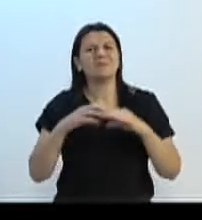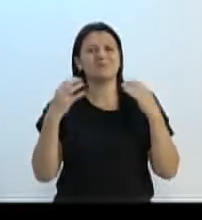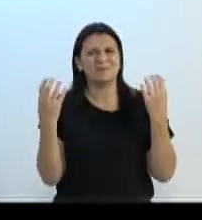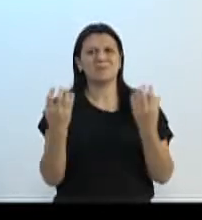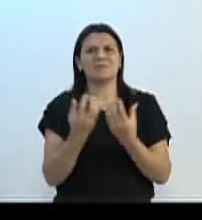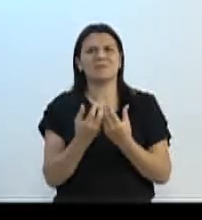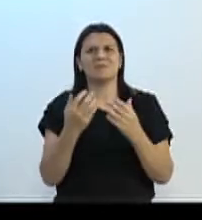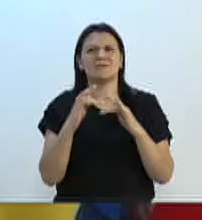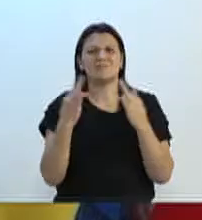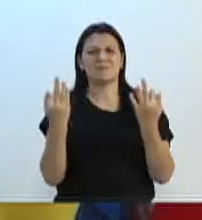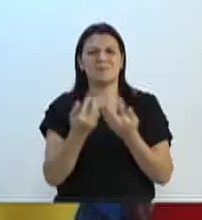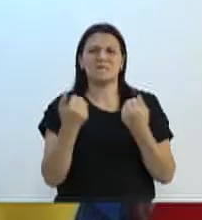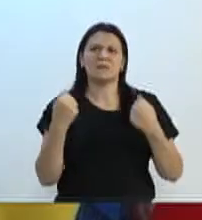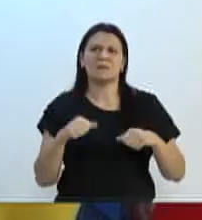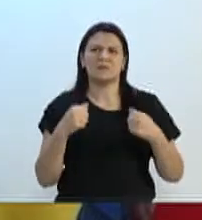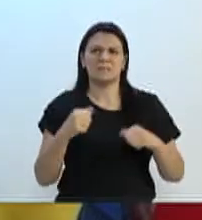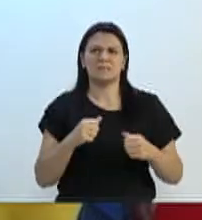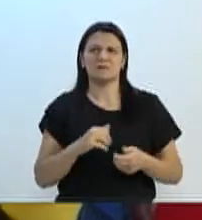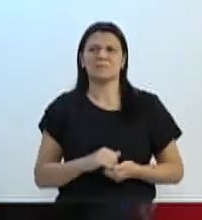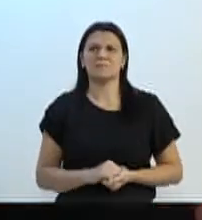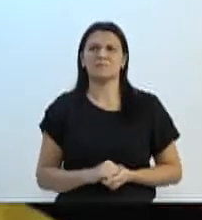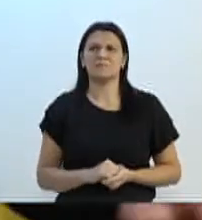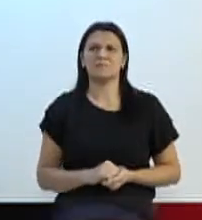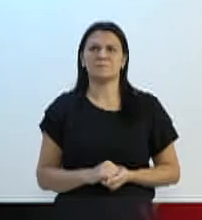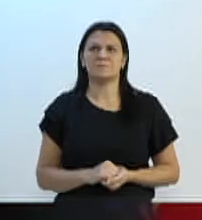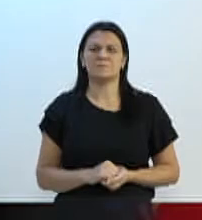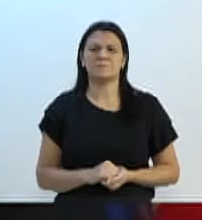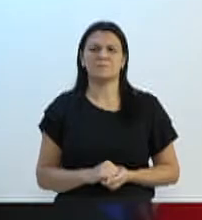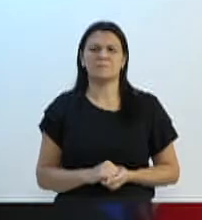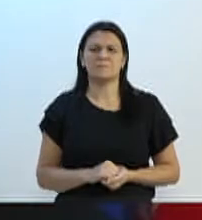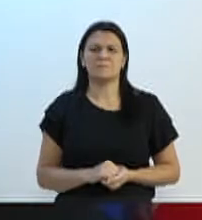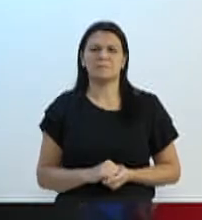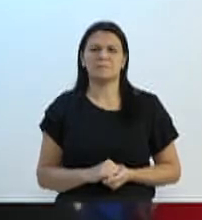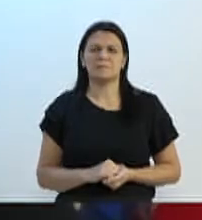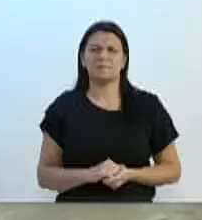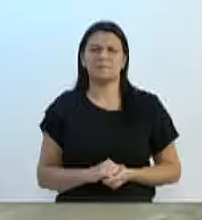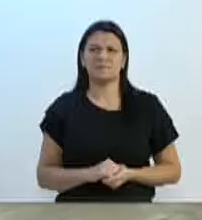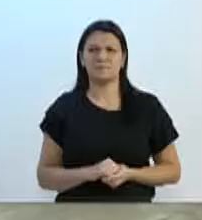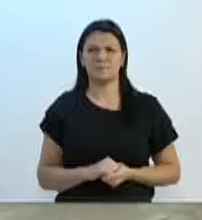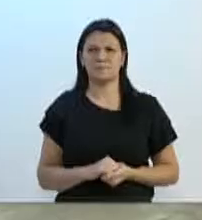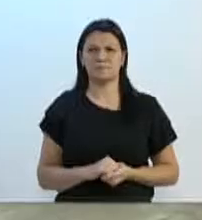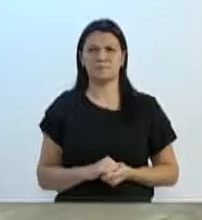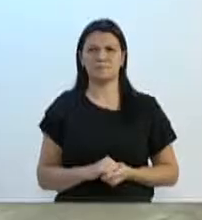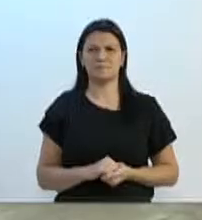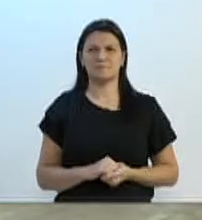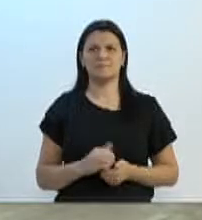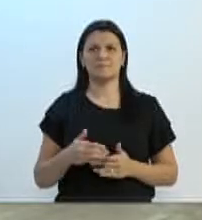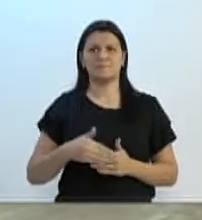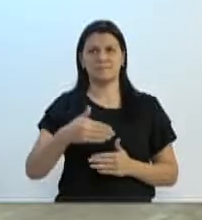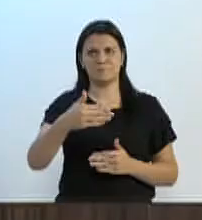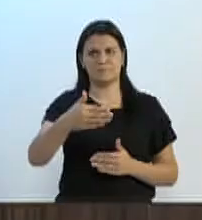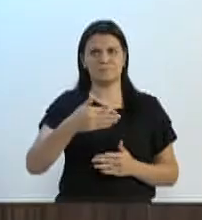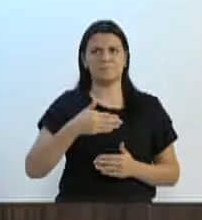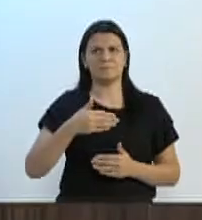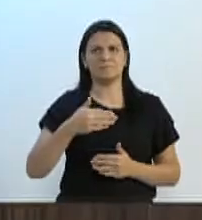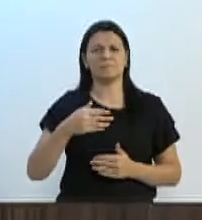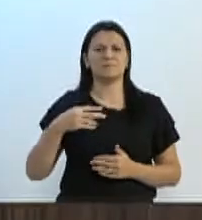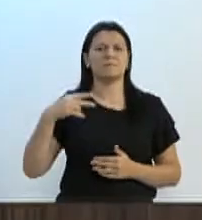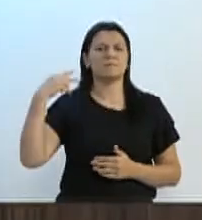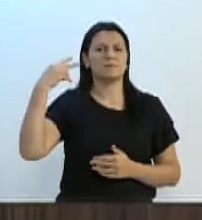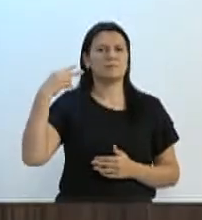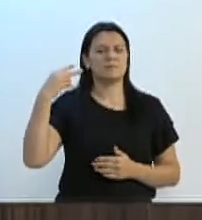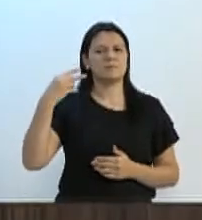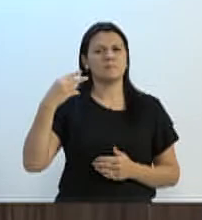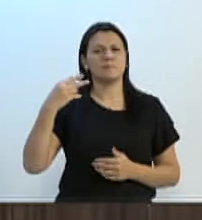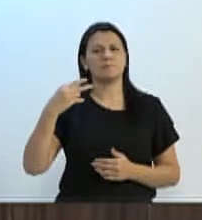famílias que precisam. Concedo a parte, nobre líder do governo. Vamos ouvir então com autorização do orador, em a parte,